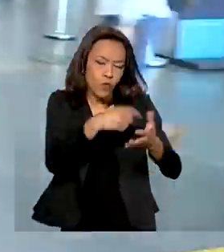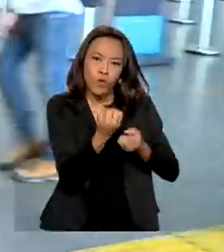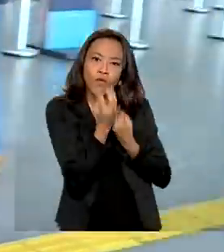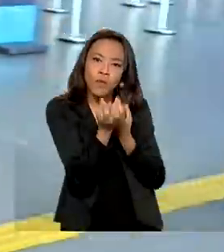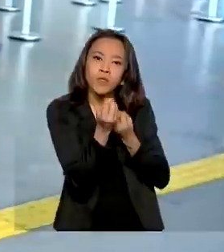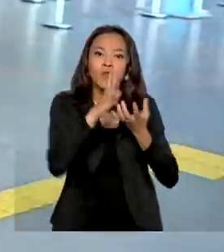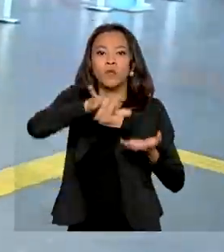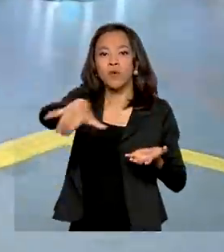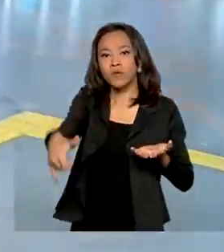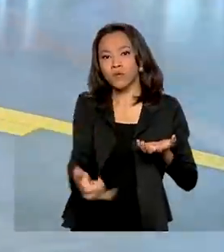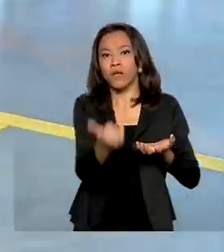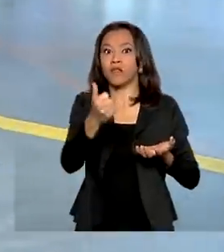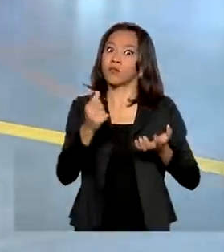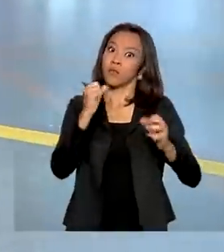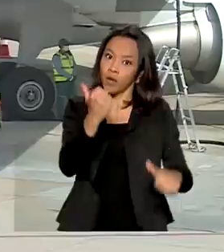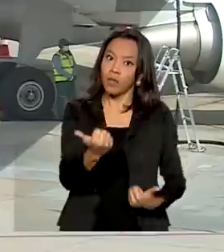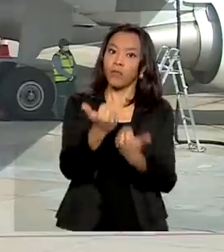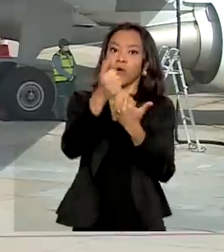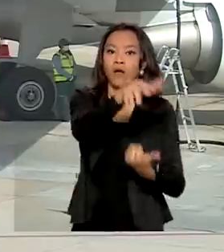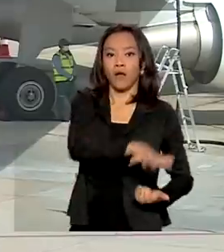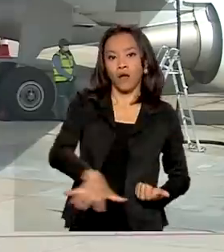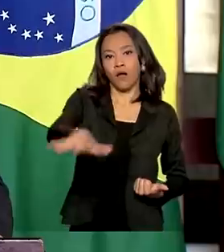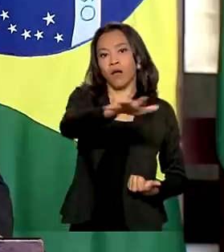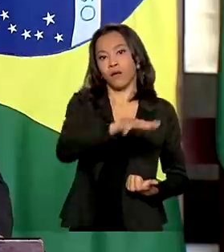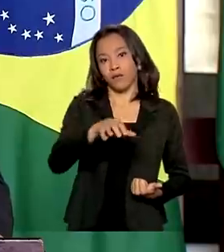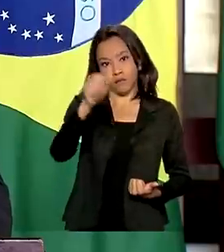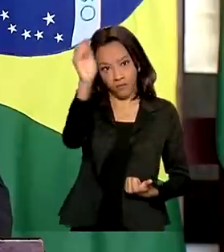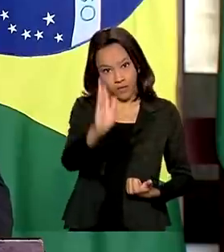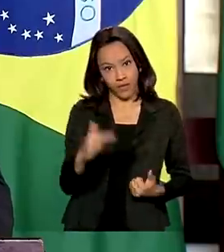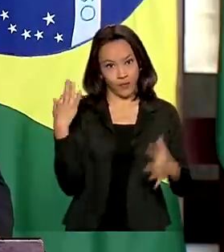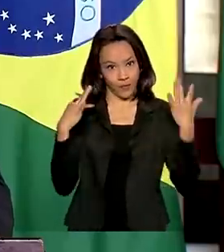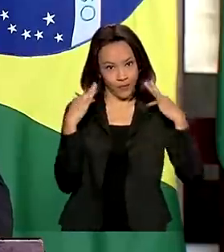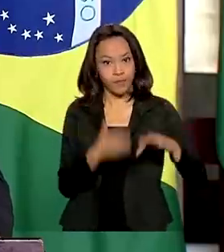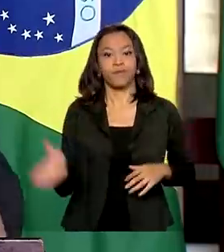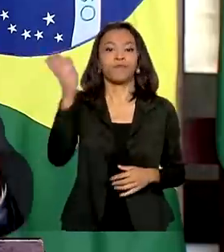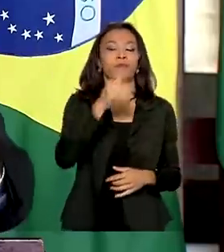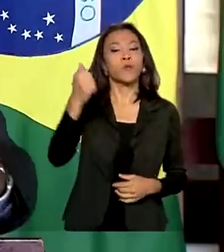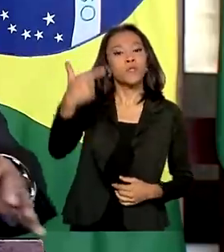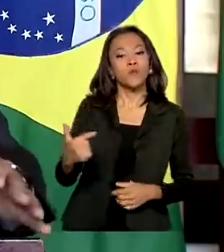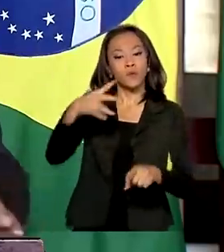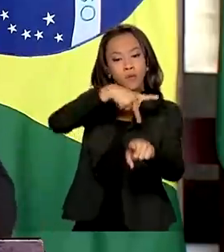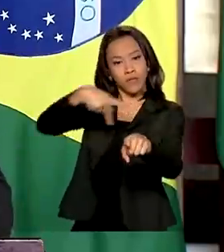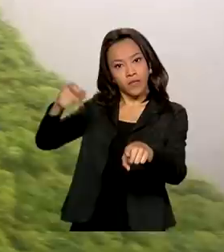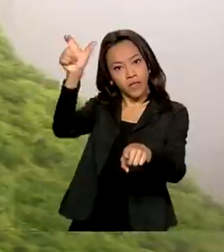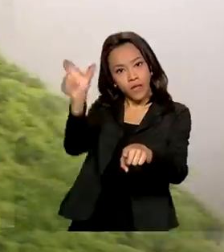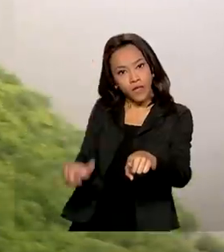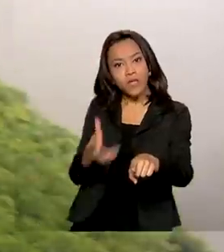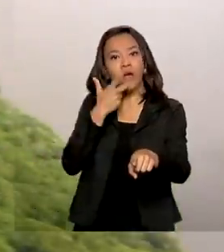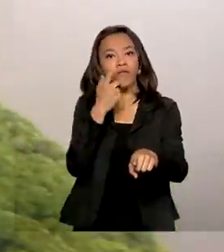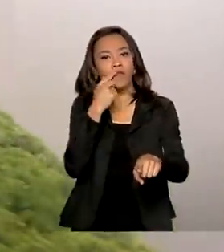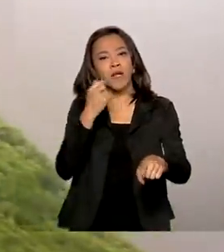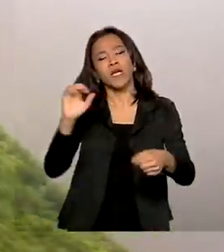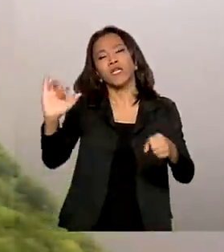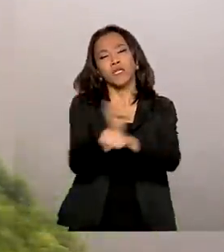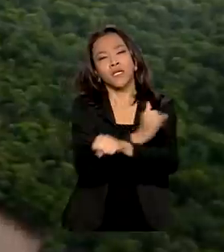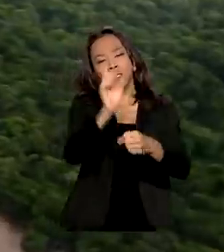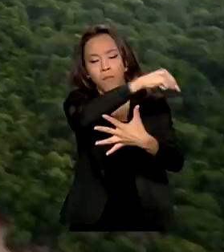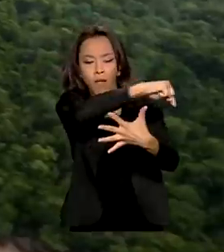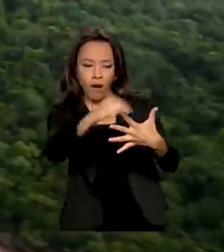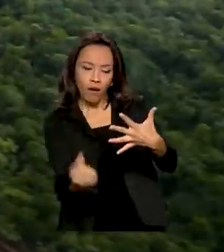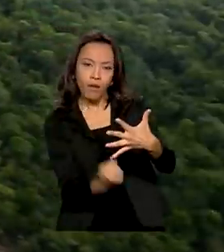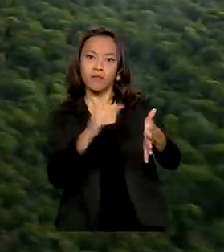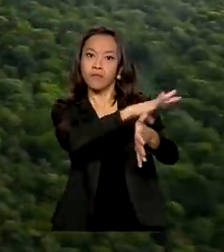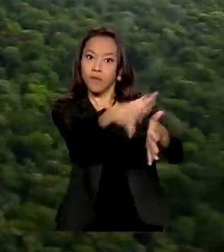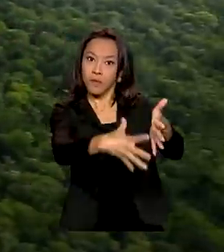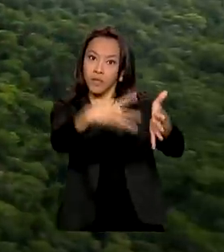para a recuperação do setor no país. Vice-presidente Hamilton Mourão afirma que ações permanentes na Amazônia são